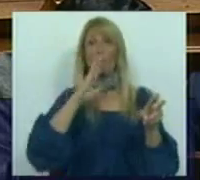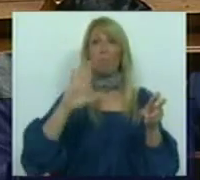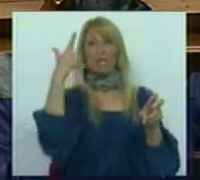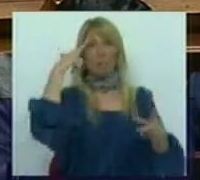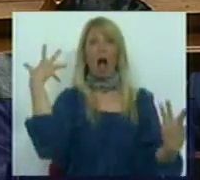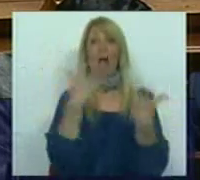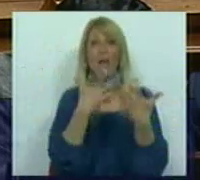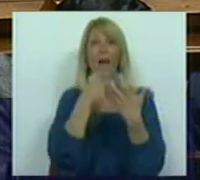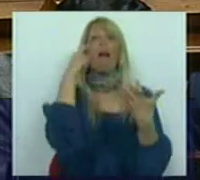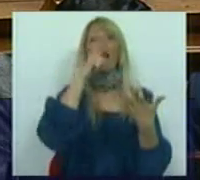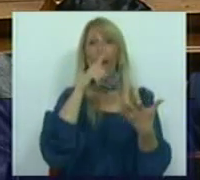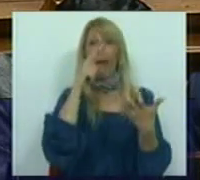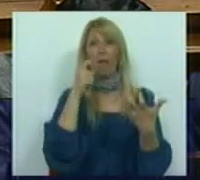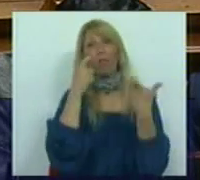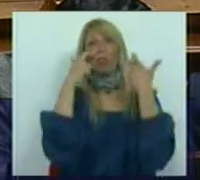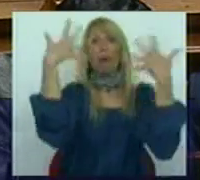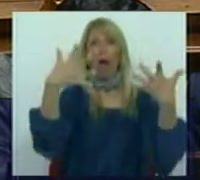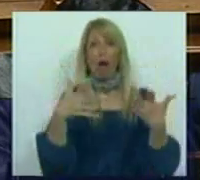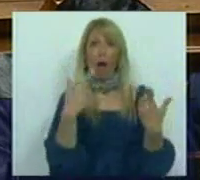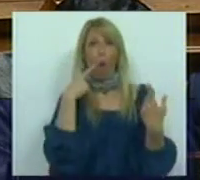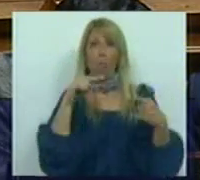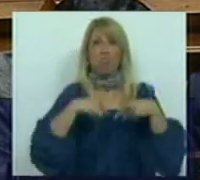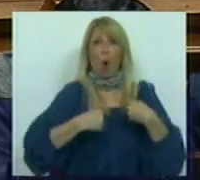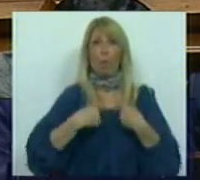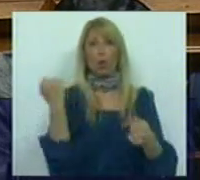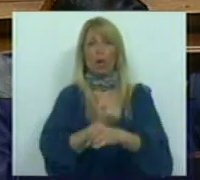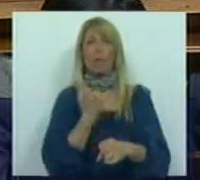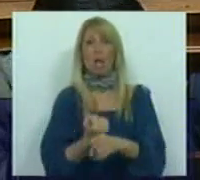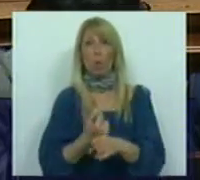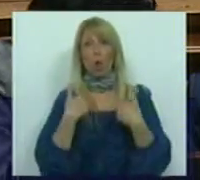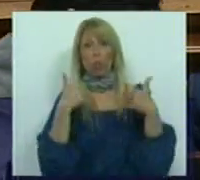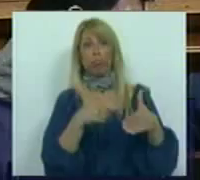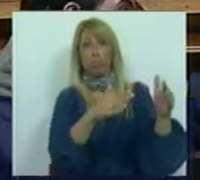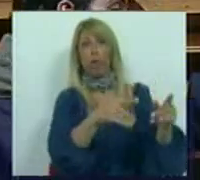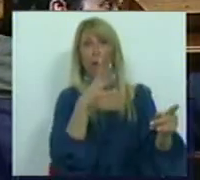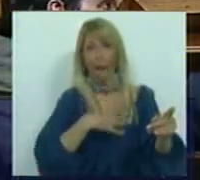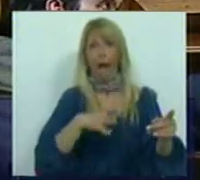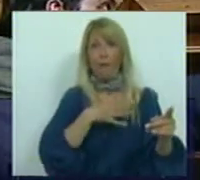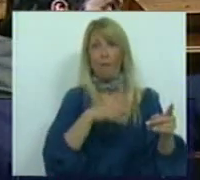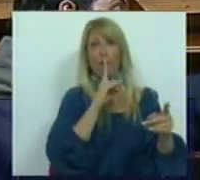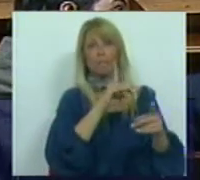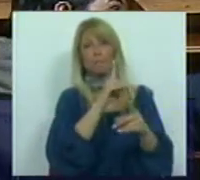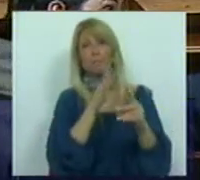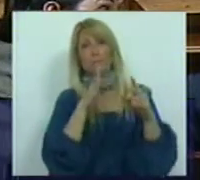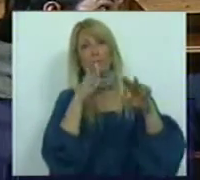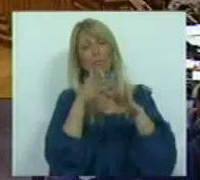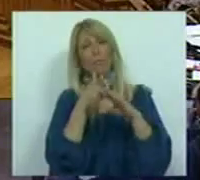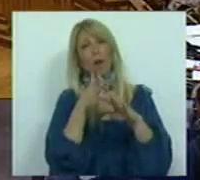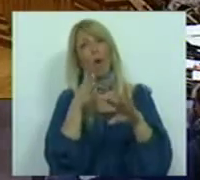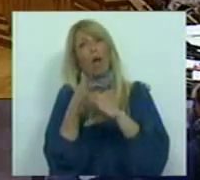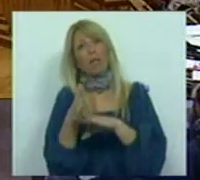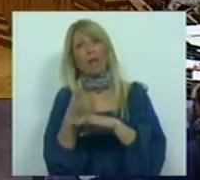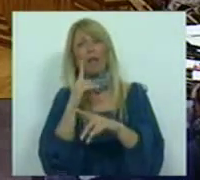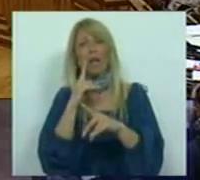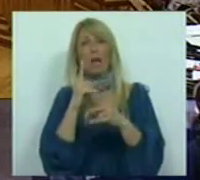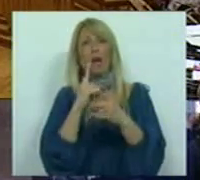trabalhador, ou seja, que cada um é deixado a si próprio, quer um recurso ao Tribunal individualmente pelo trabalhador mais isolado e